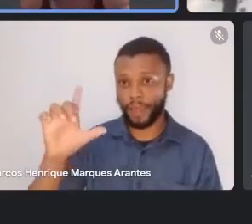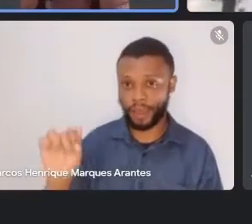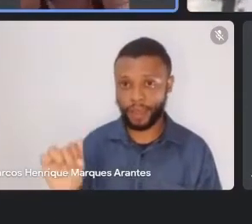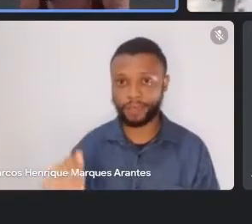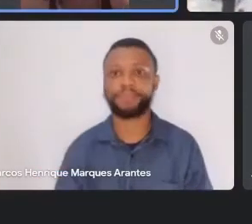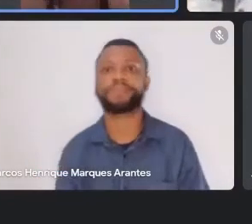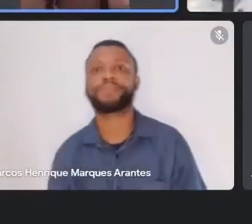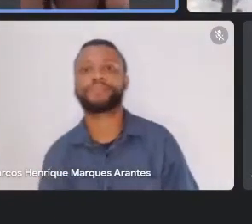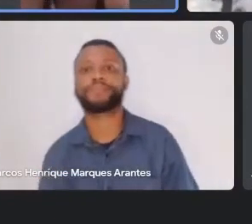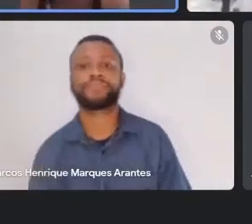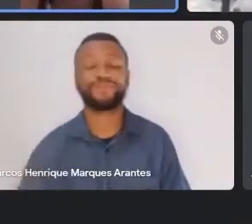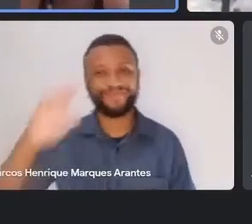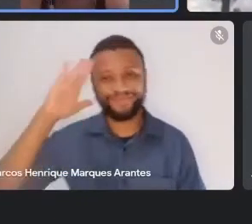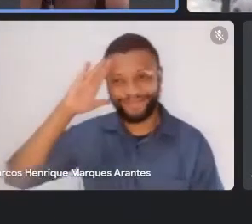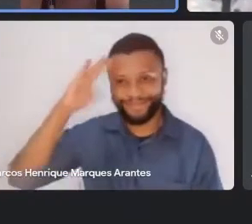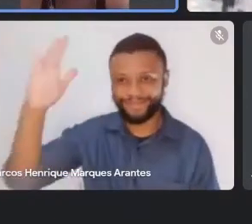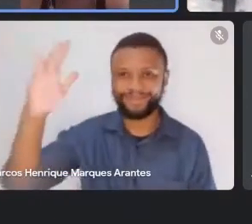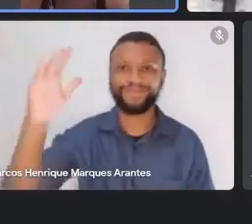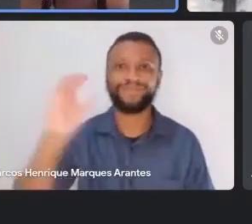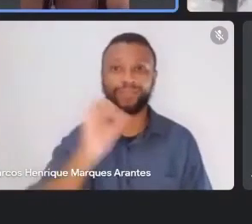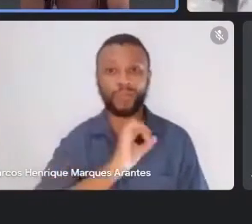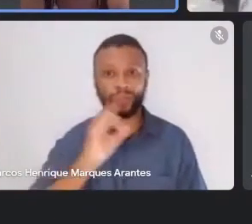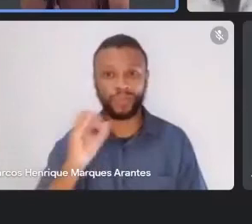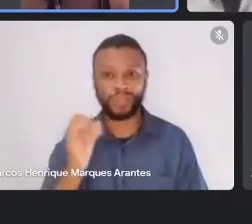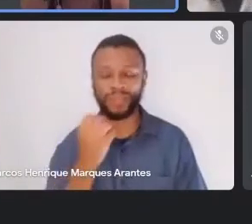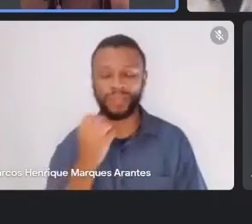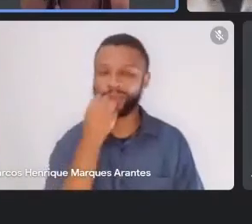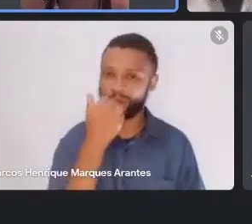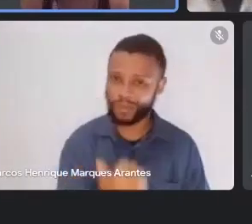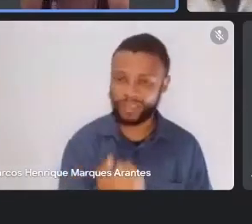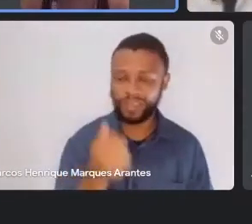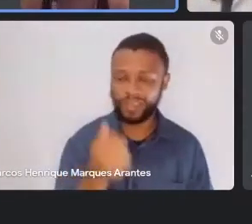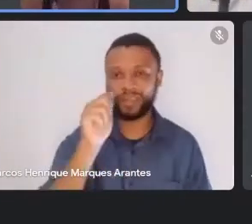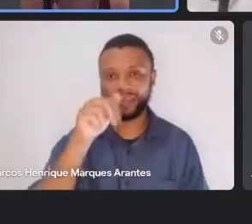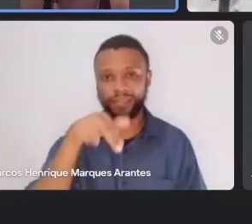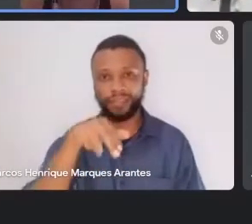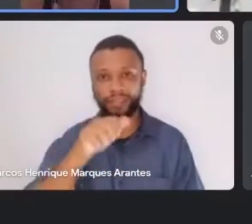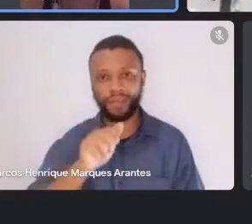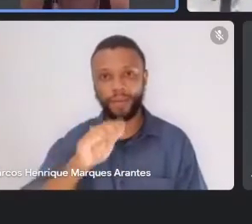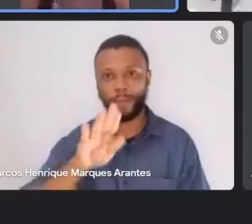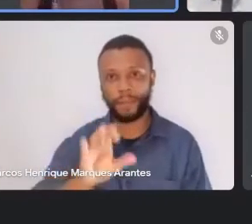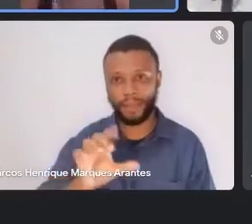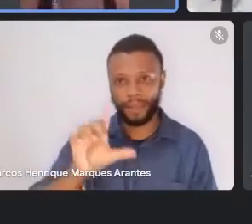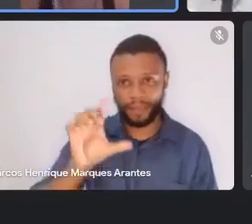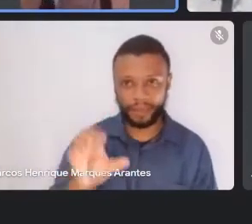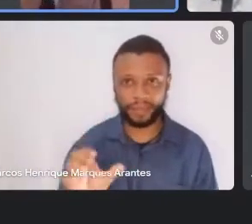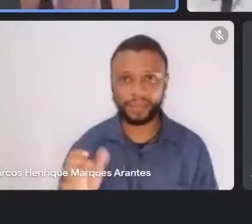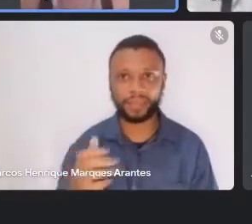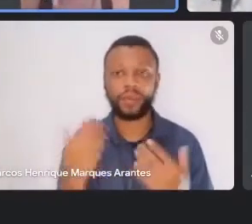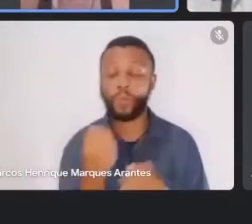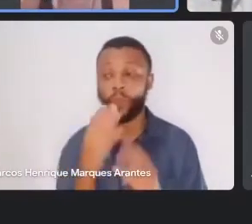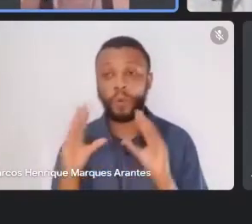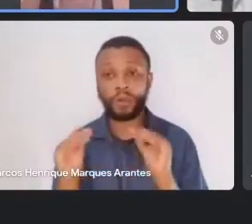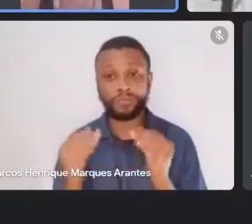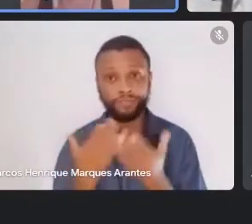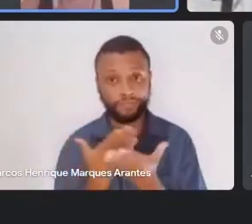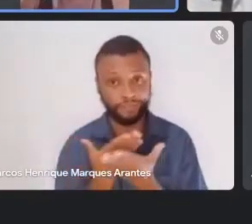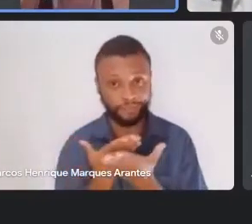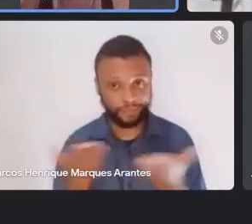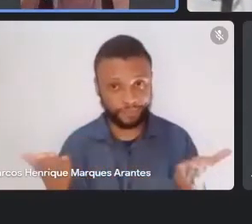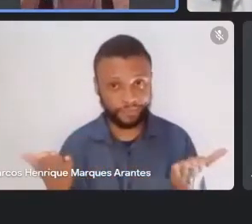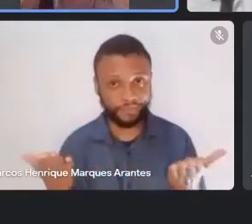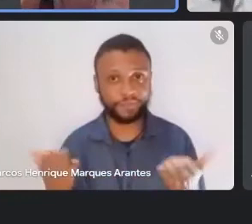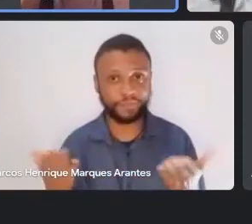Oi! Fica à vontade. Tudo bom, Nabele? Bom, boa noite, né, eu estou aqui